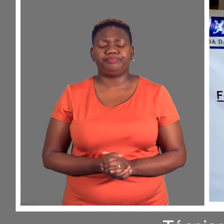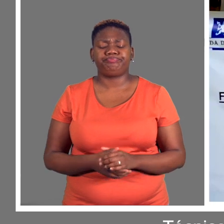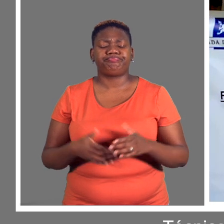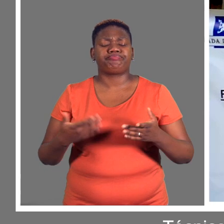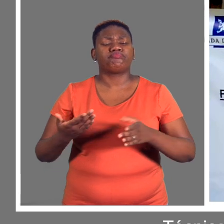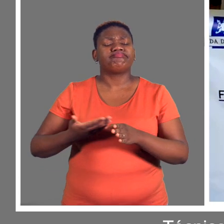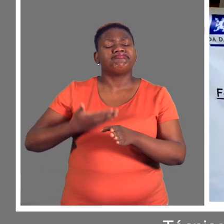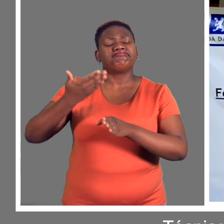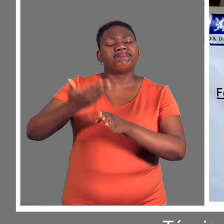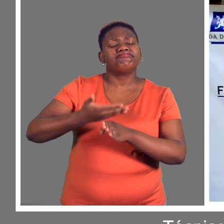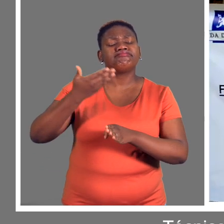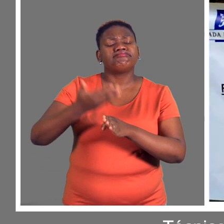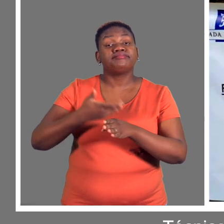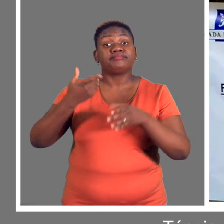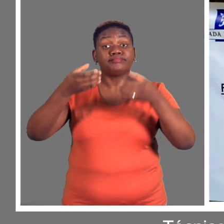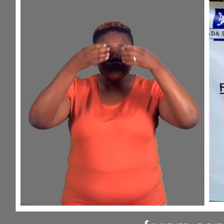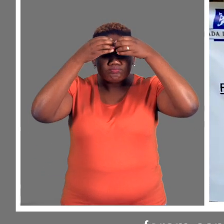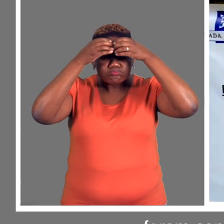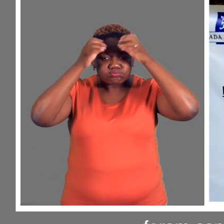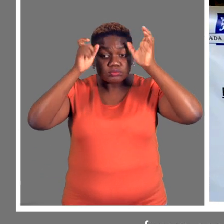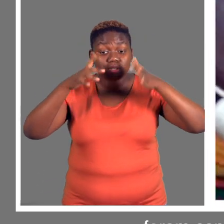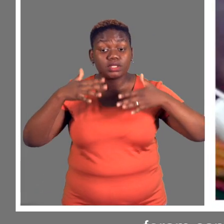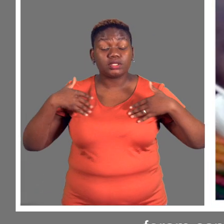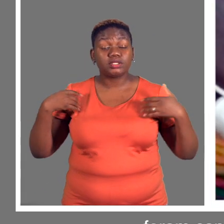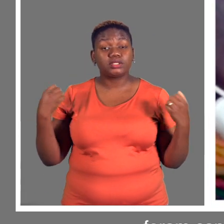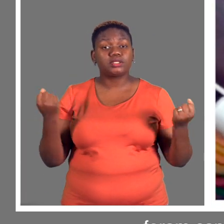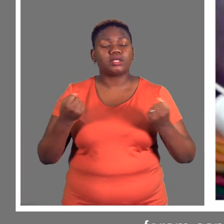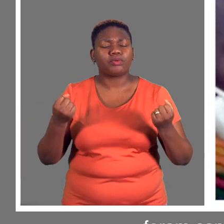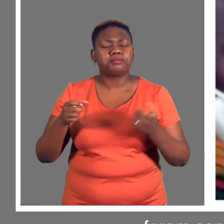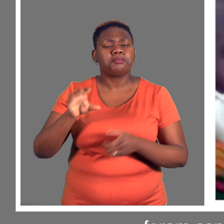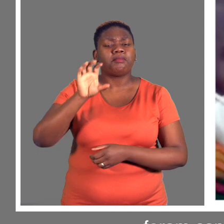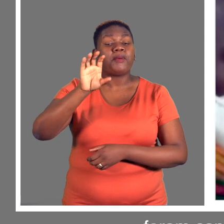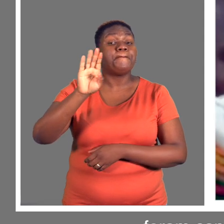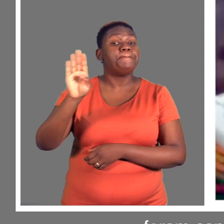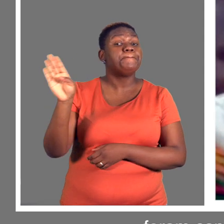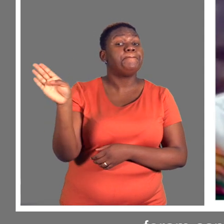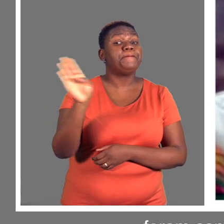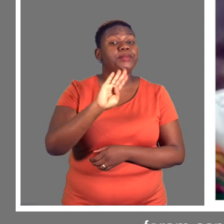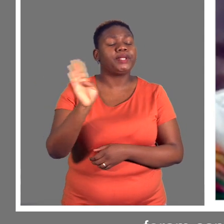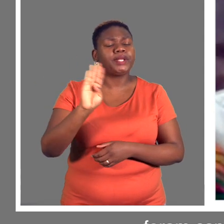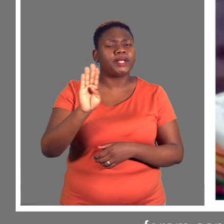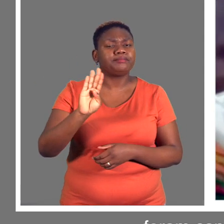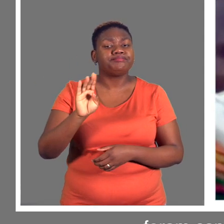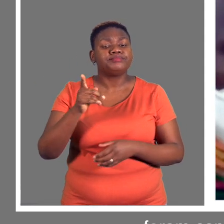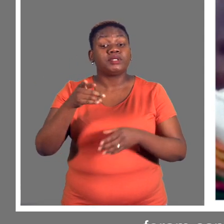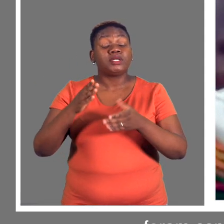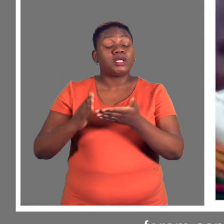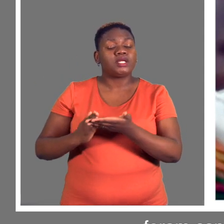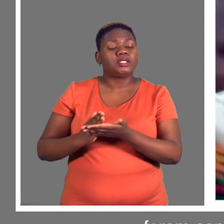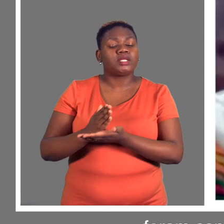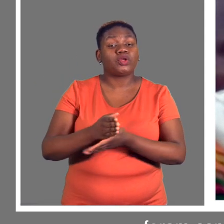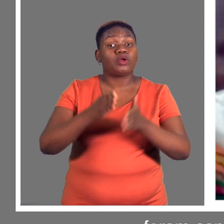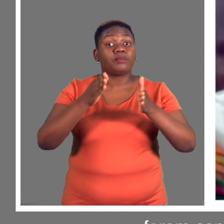Técnicos de saúde da província de Sufala foram capacitados em matérias de direitos das pessoas com deficiência no